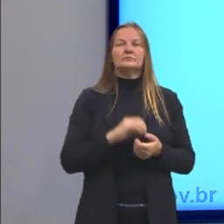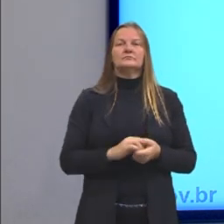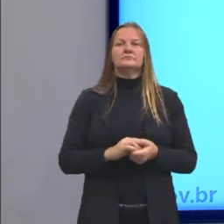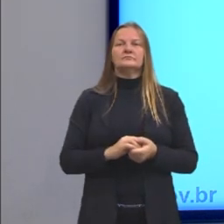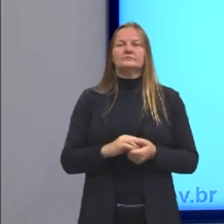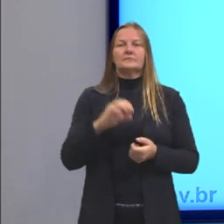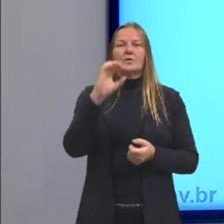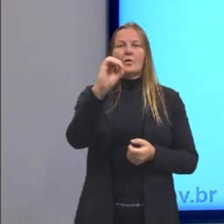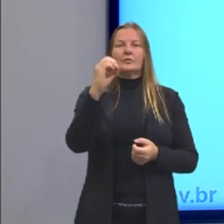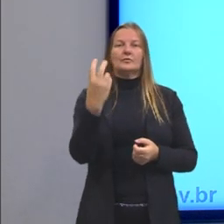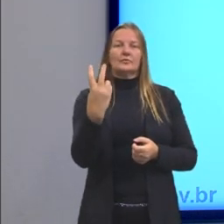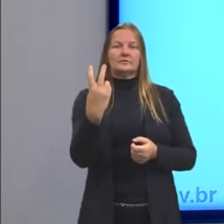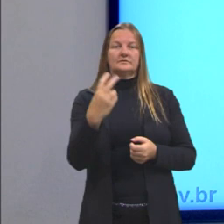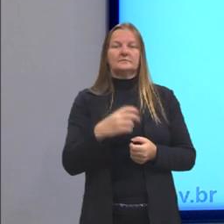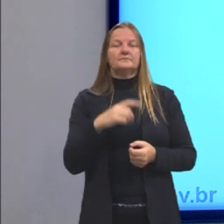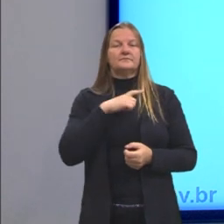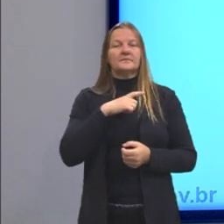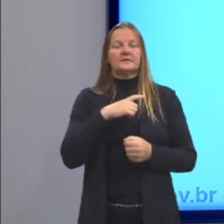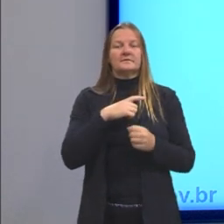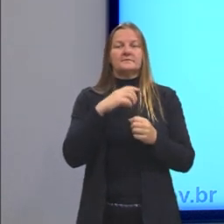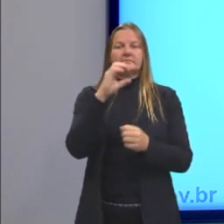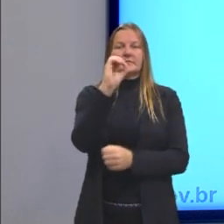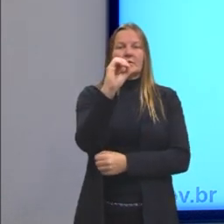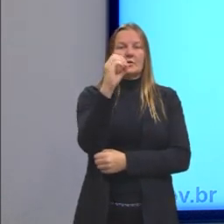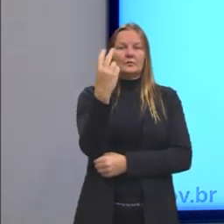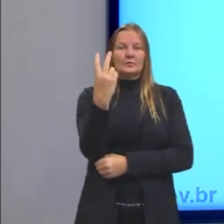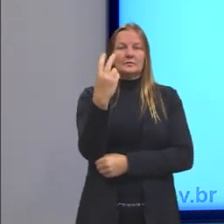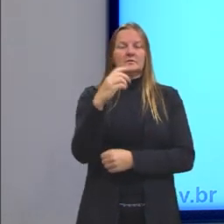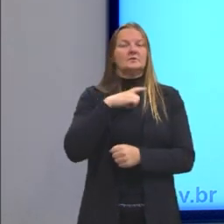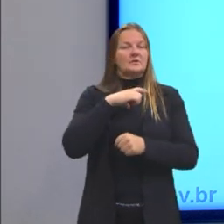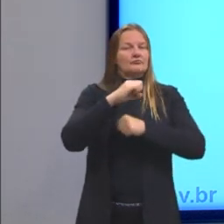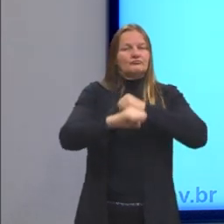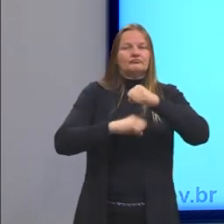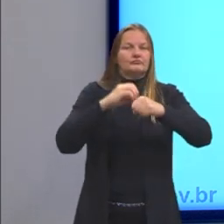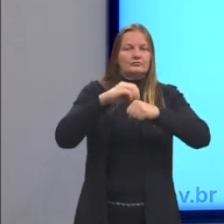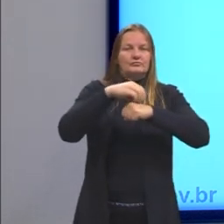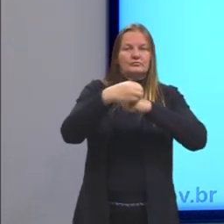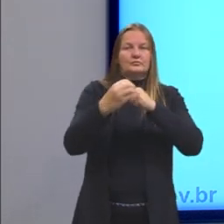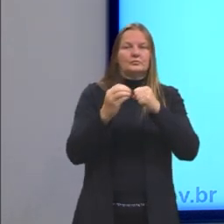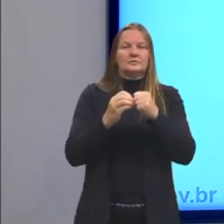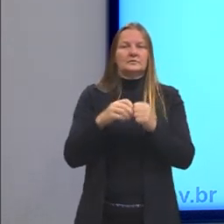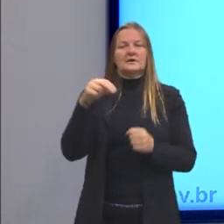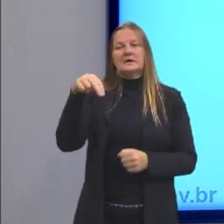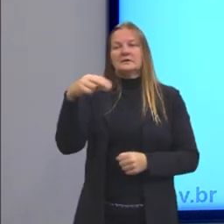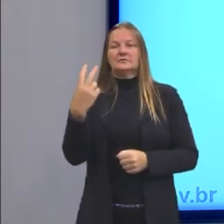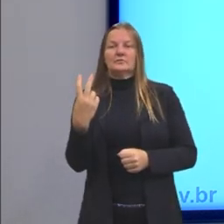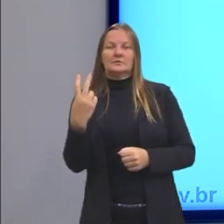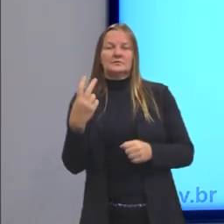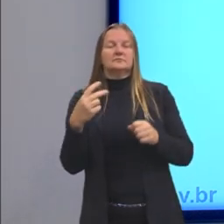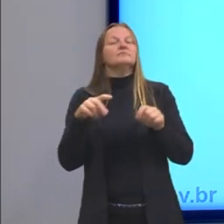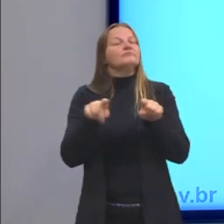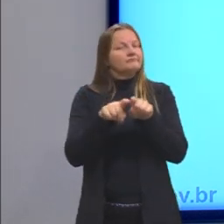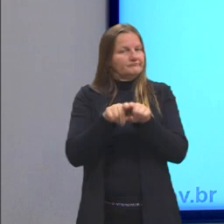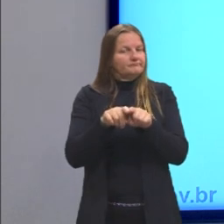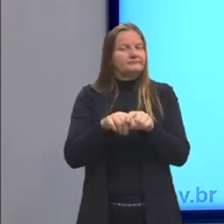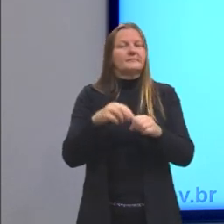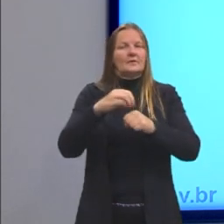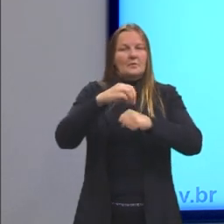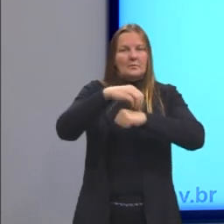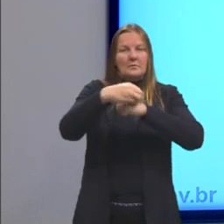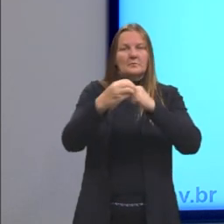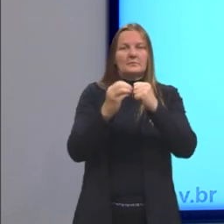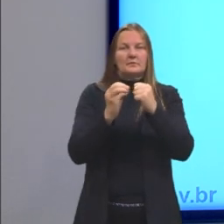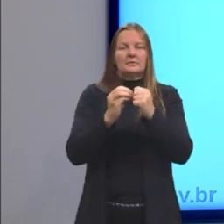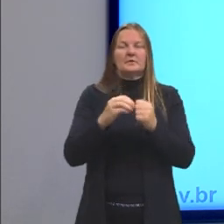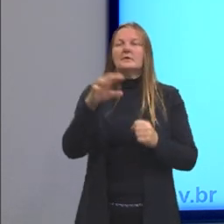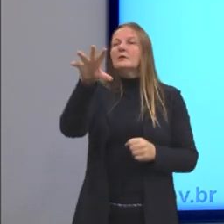gente chama de O2, eu já tenho uma molécula. Ou de nitrogênio, N2, também tem uma molécula. O quais formam a maior parte